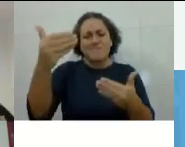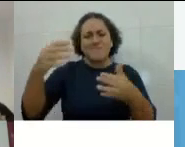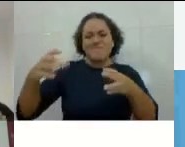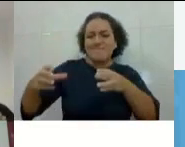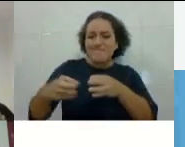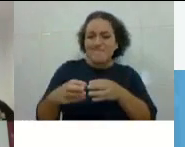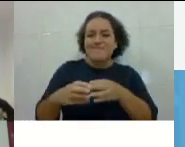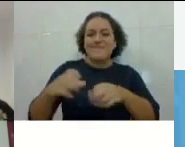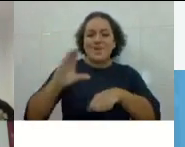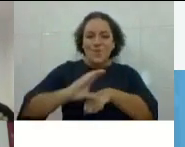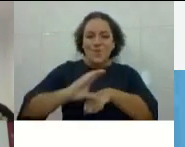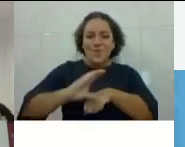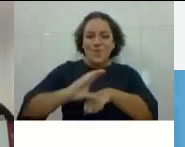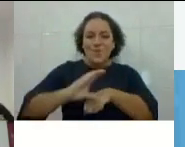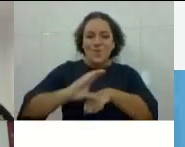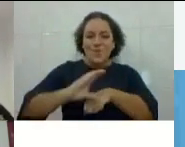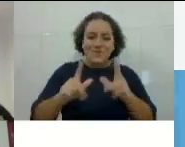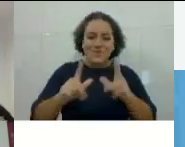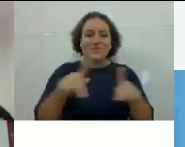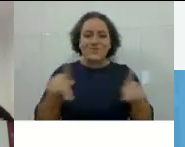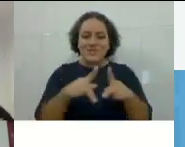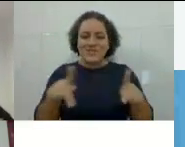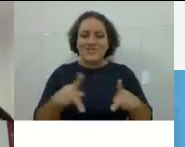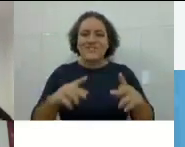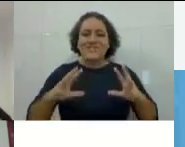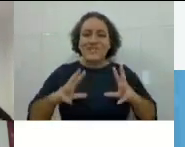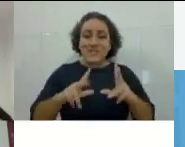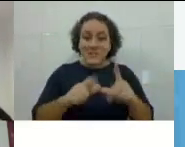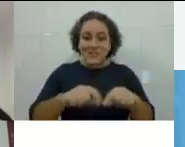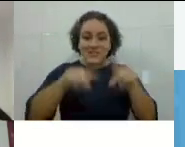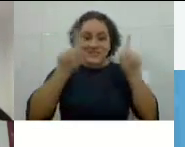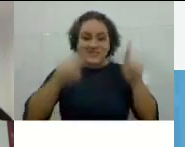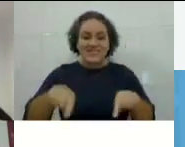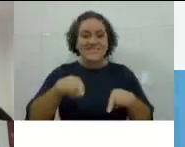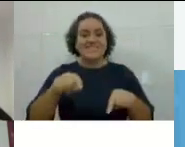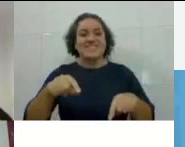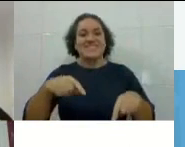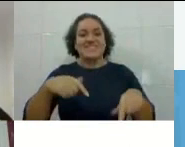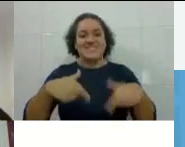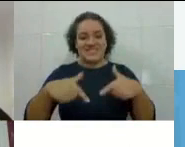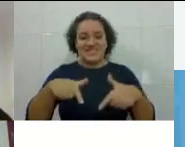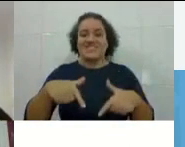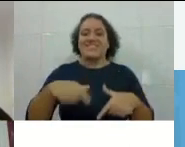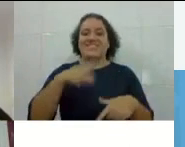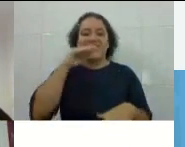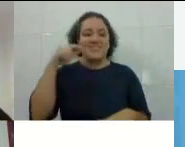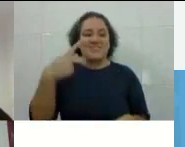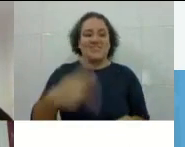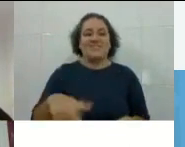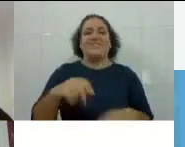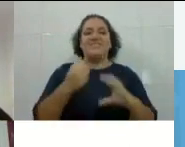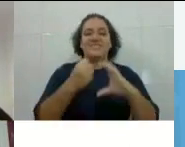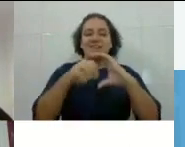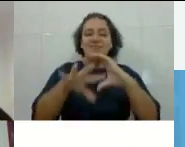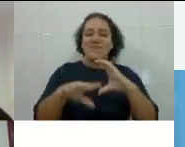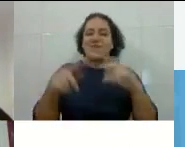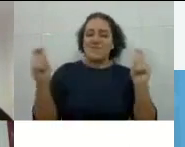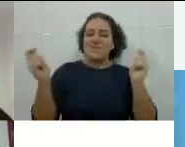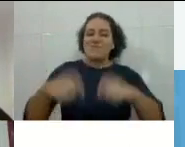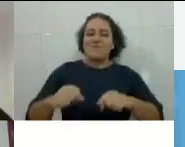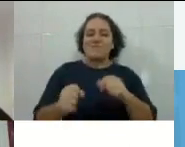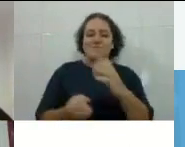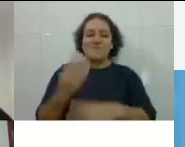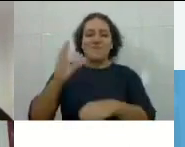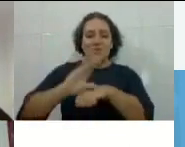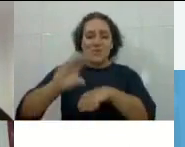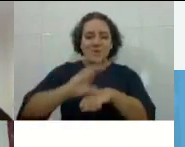a todos os professores, a todos os servidores do Cefor que tem tornado esse curso possível e com cada vez mais